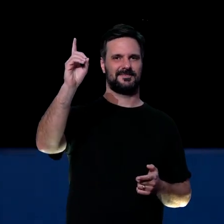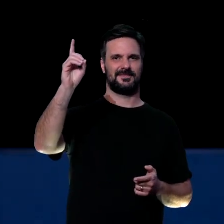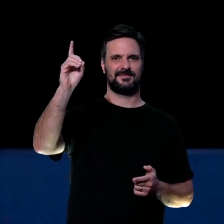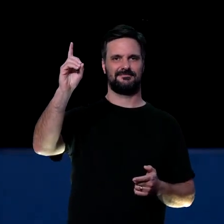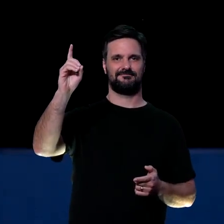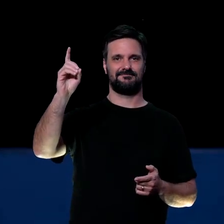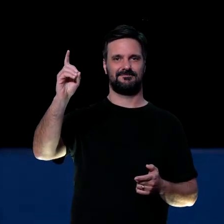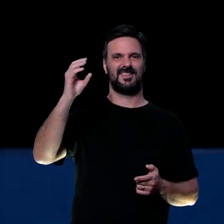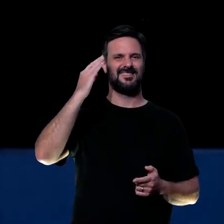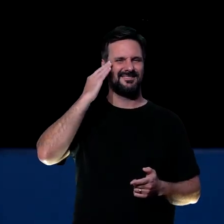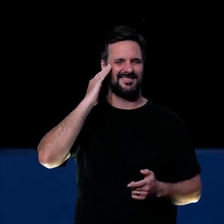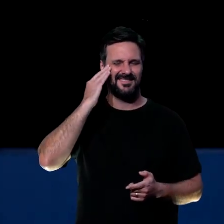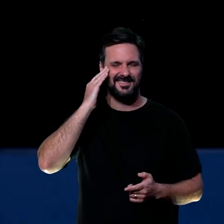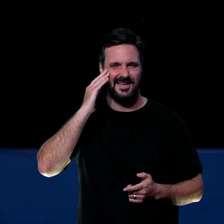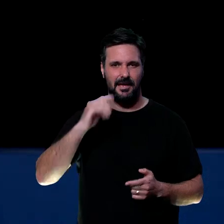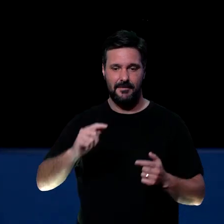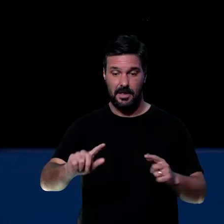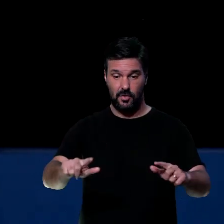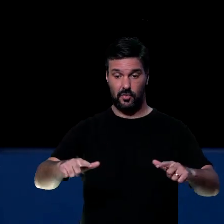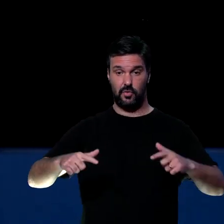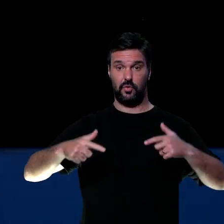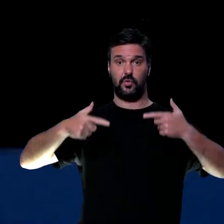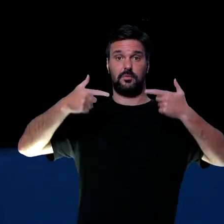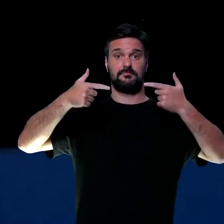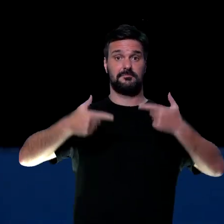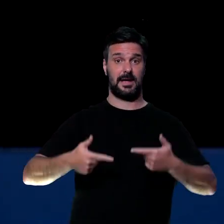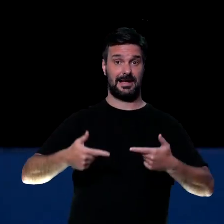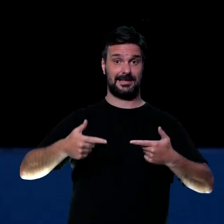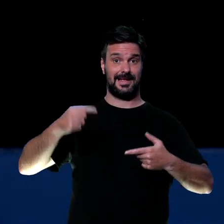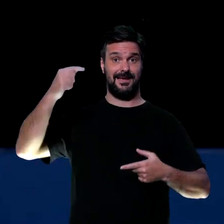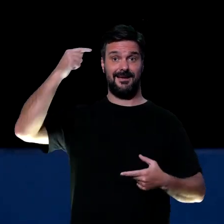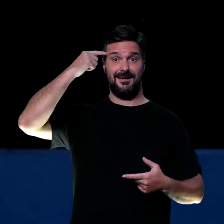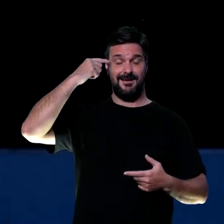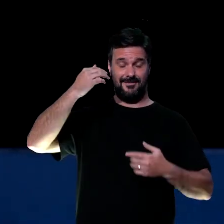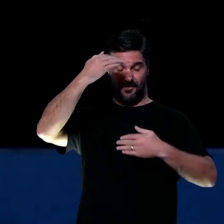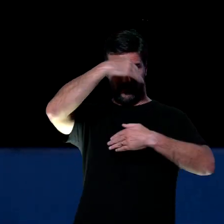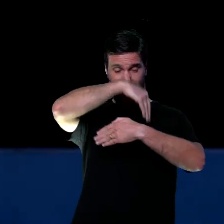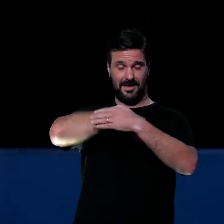batalha que a gente tem que travar aqui dentro, pensamentos.